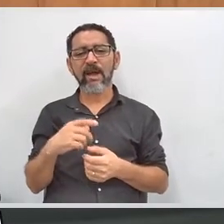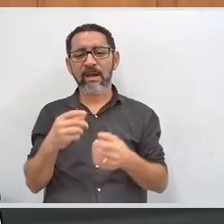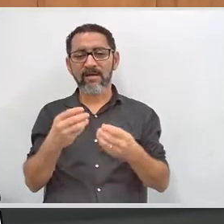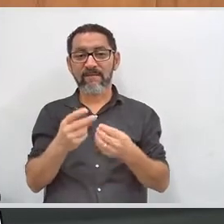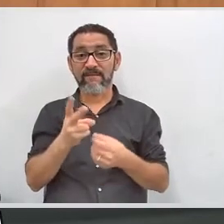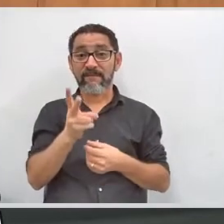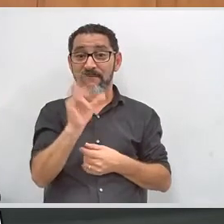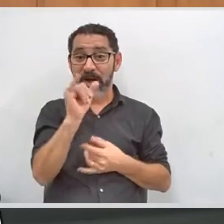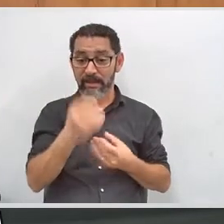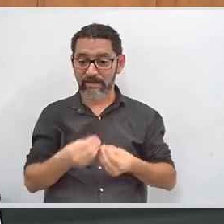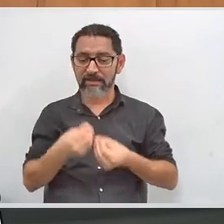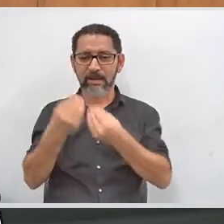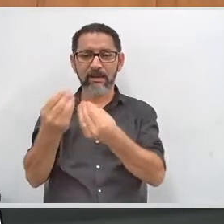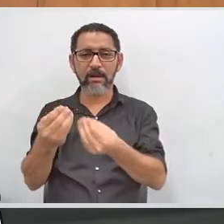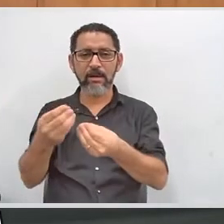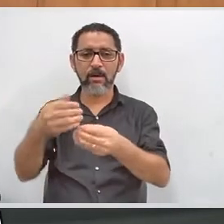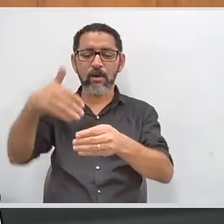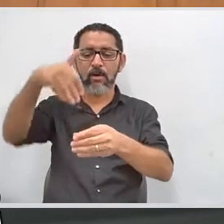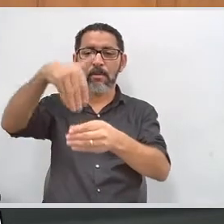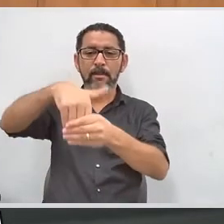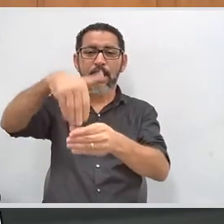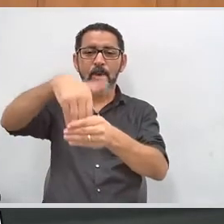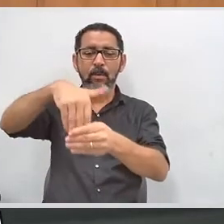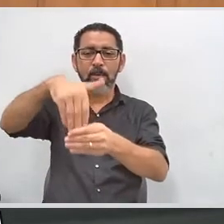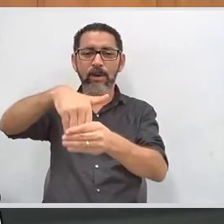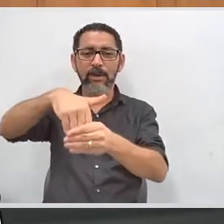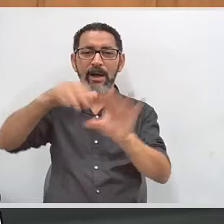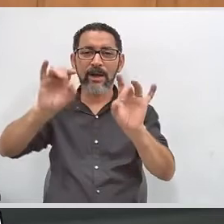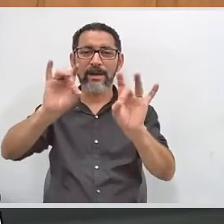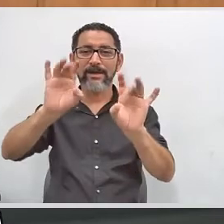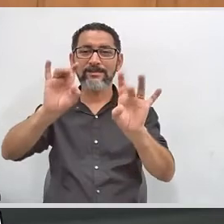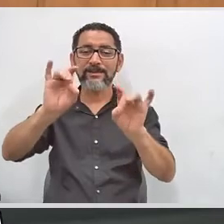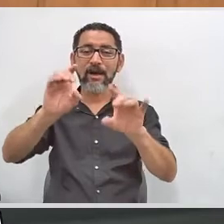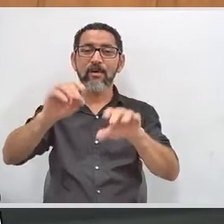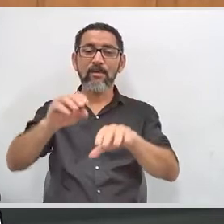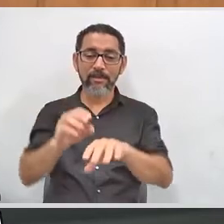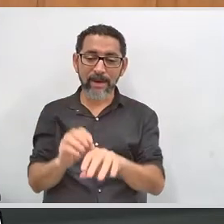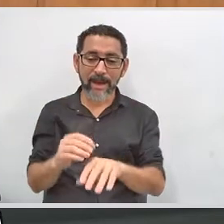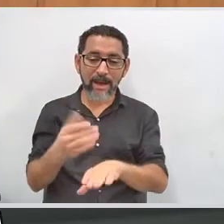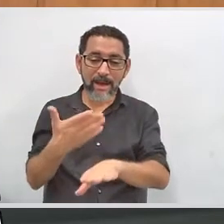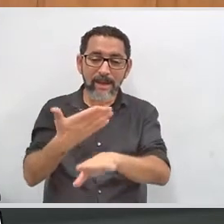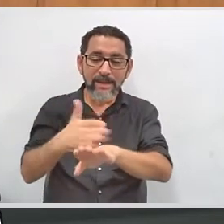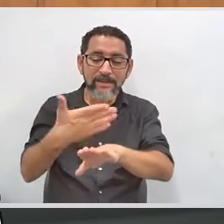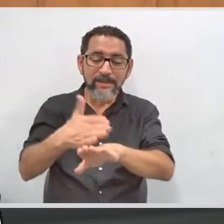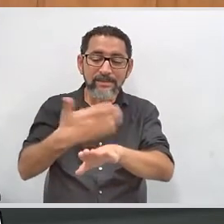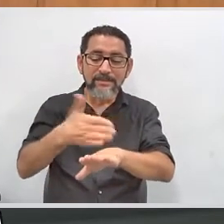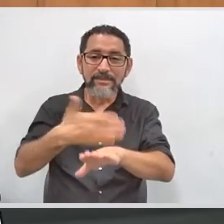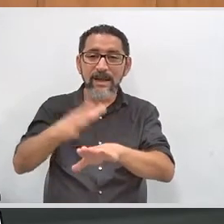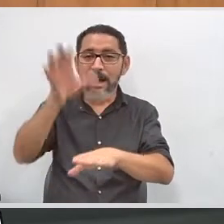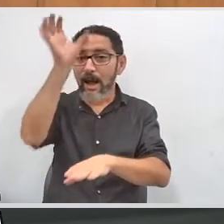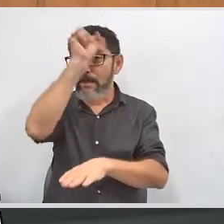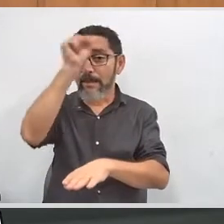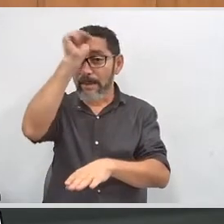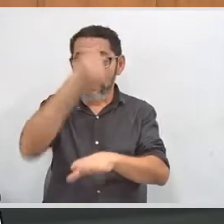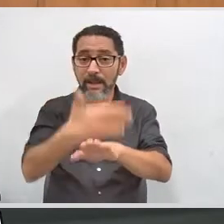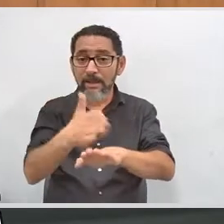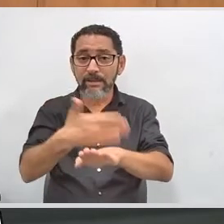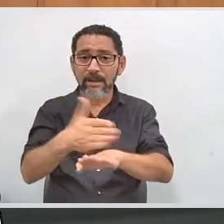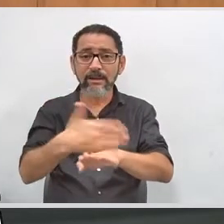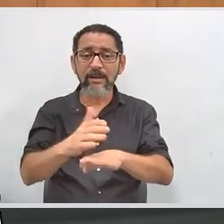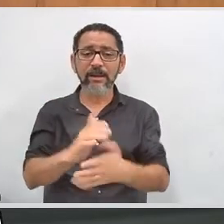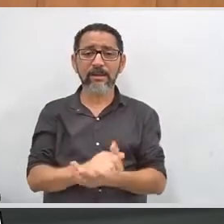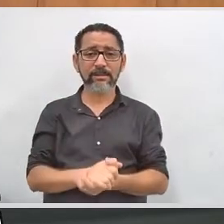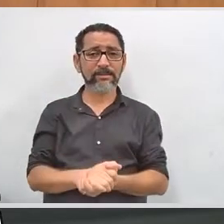colocar à disposição da APAI uma urna para que os alunos possam ter uma oficina para aprender a mexer com o aluno e para aprender a votar.